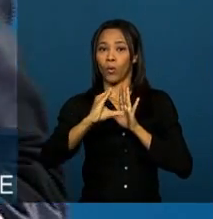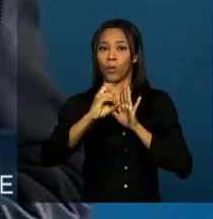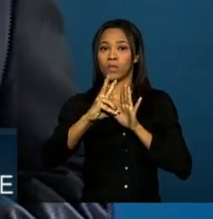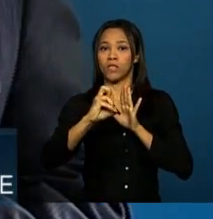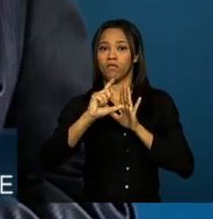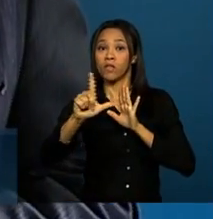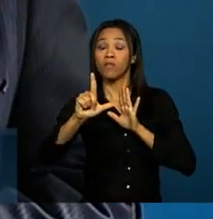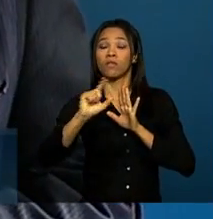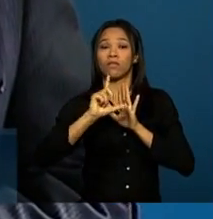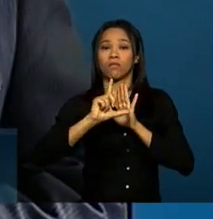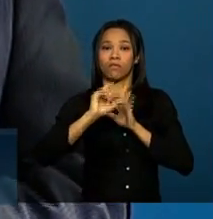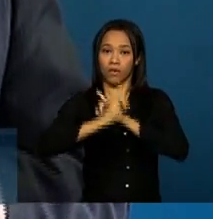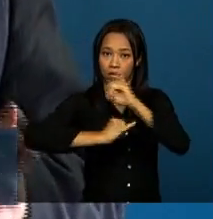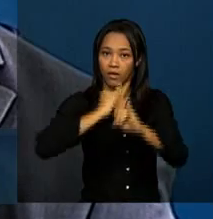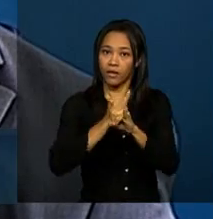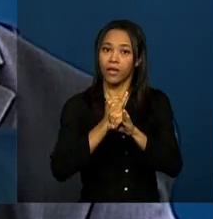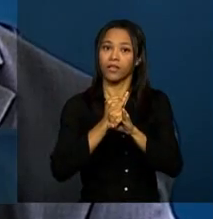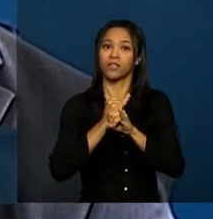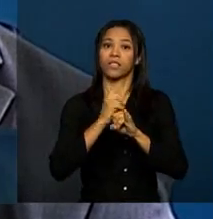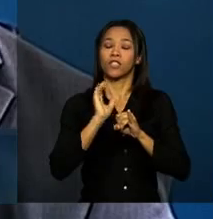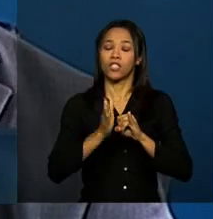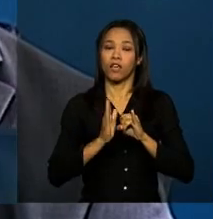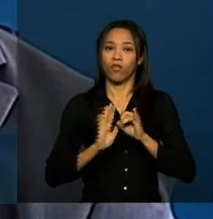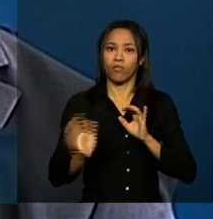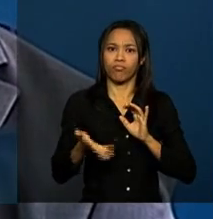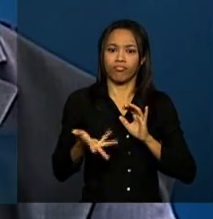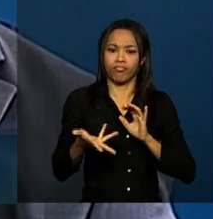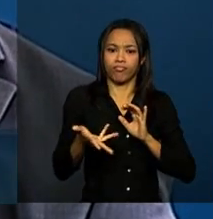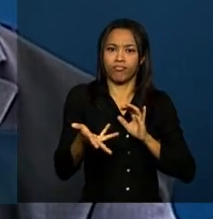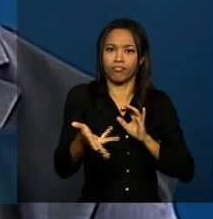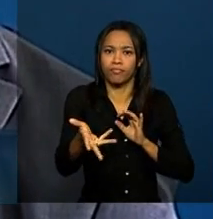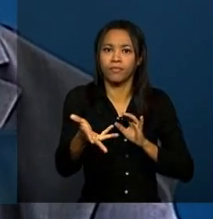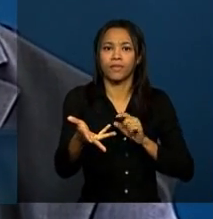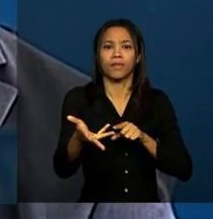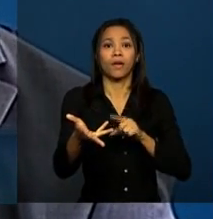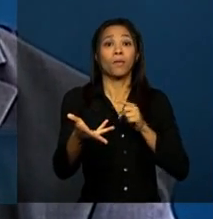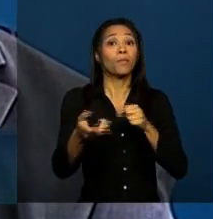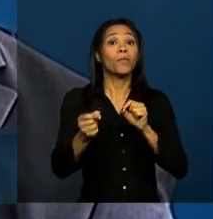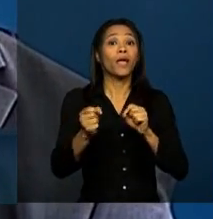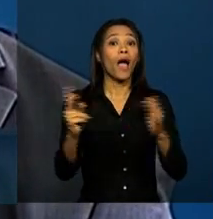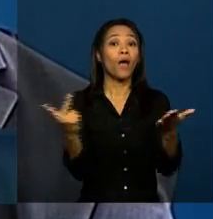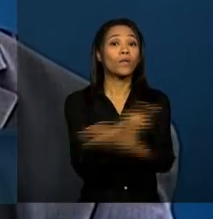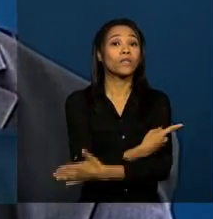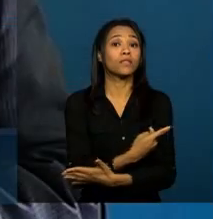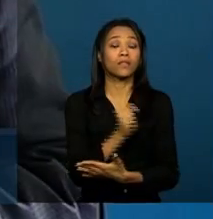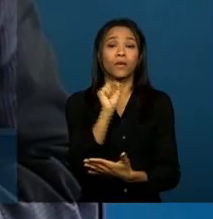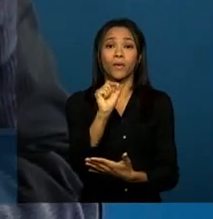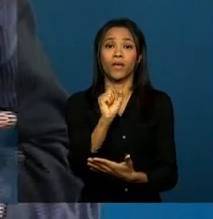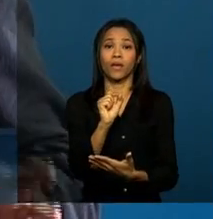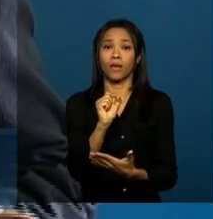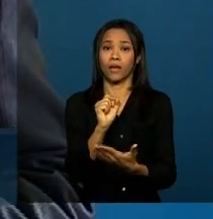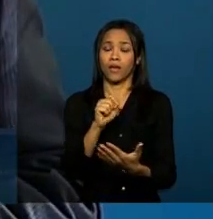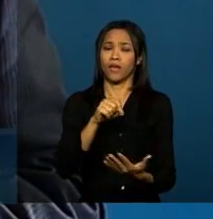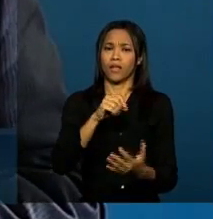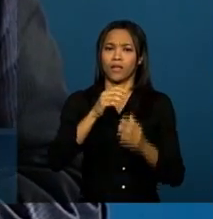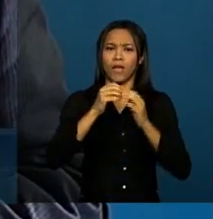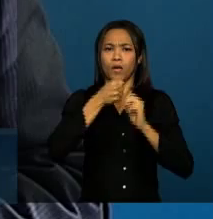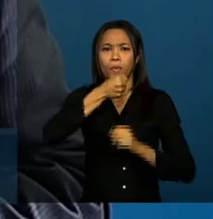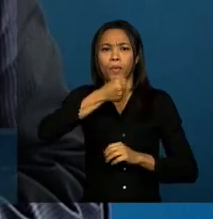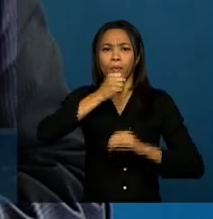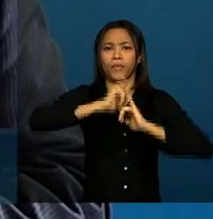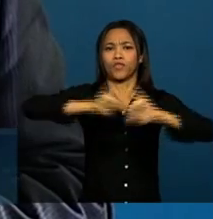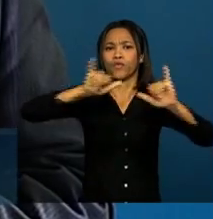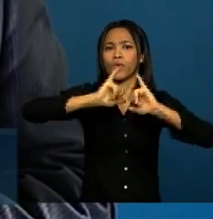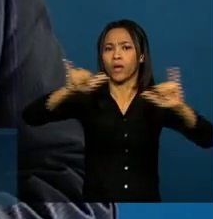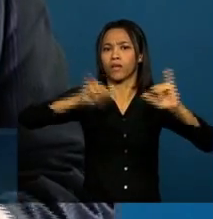processo legislativo acelerado por um fato que surgiu na imprensa mundial e